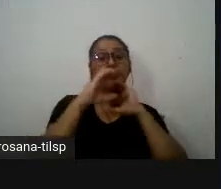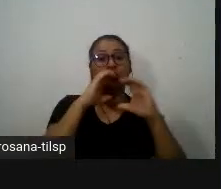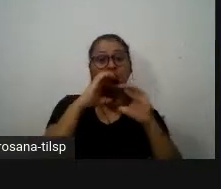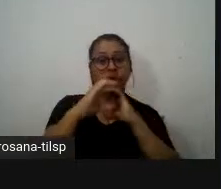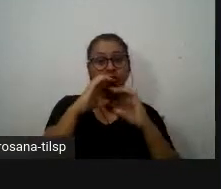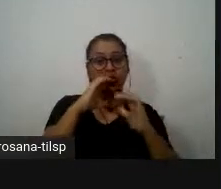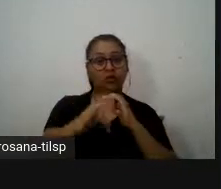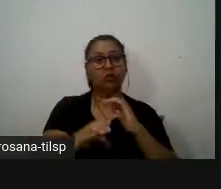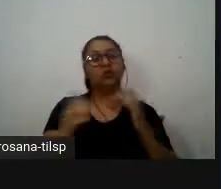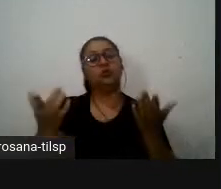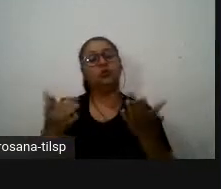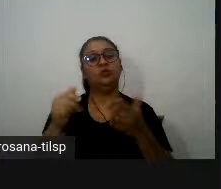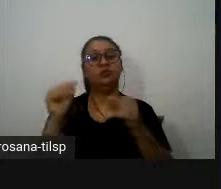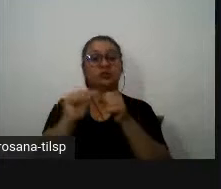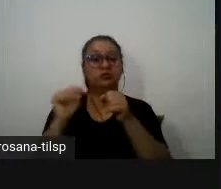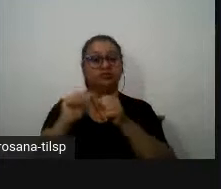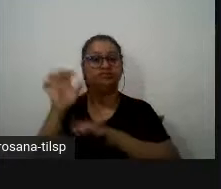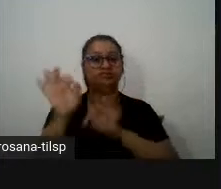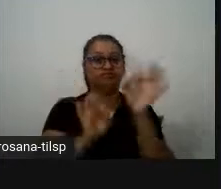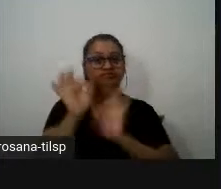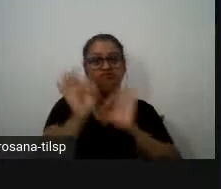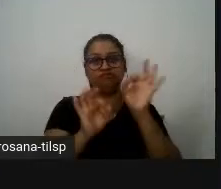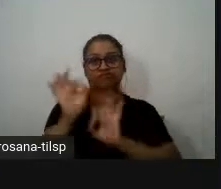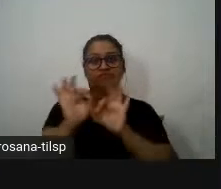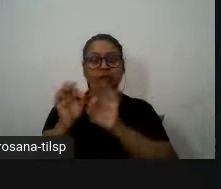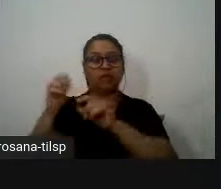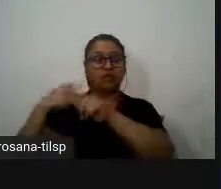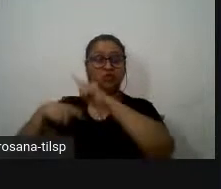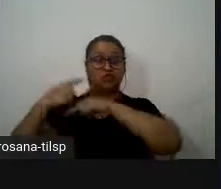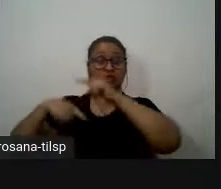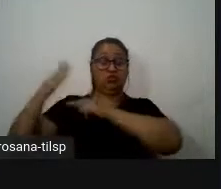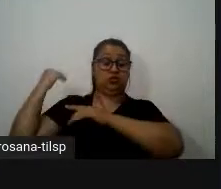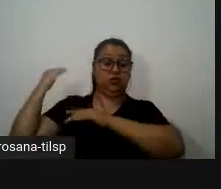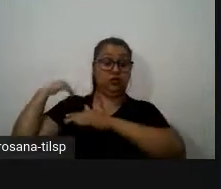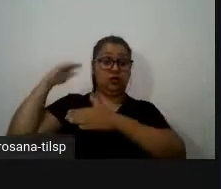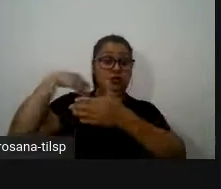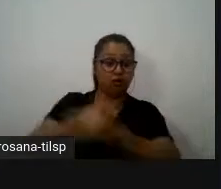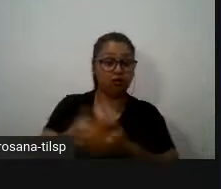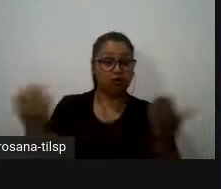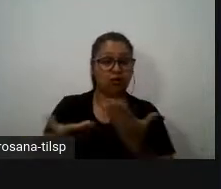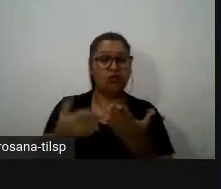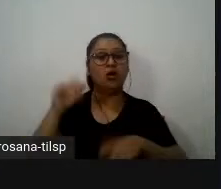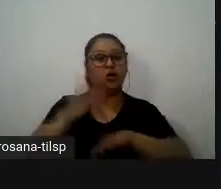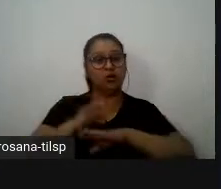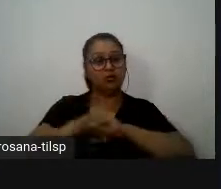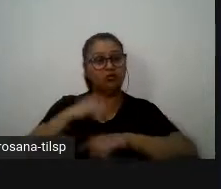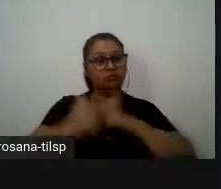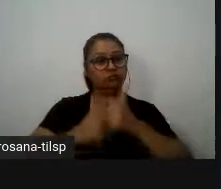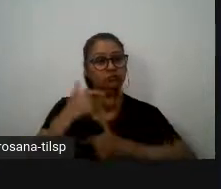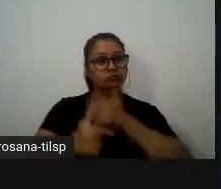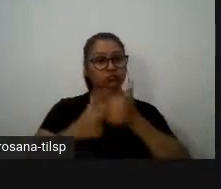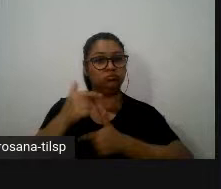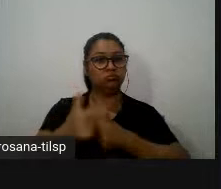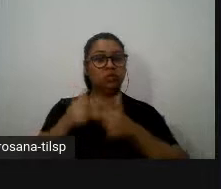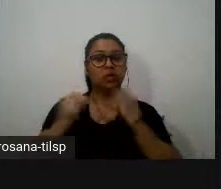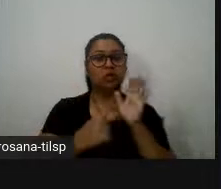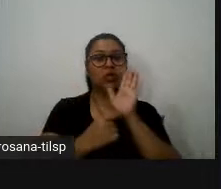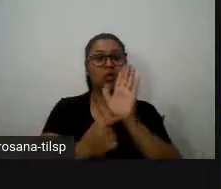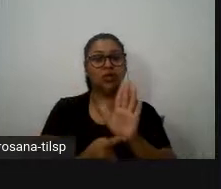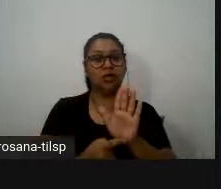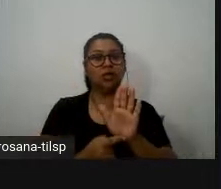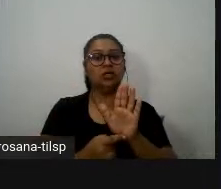elaboradas pela atividade das gerações anteriores funciona e aqui este aspecto é interessante nesta questão da